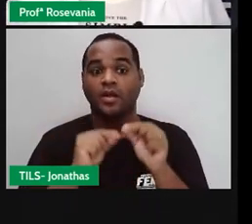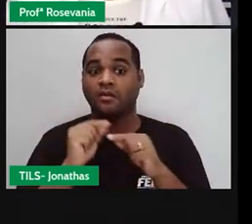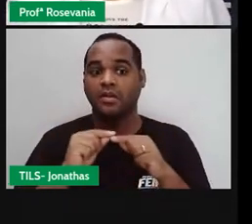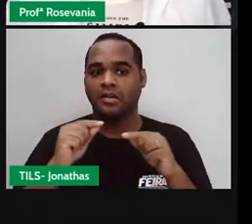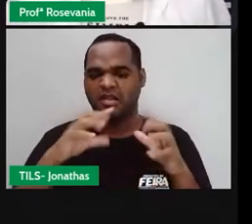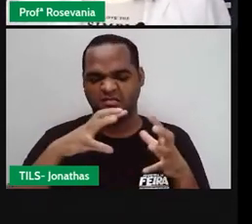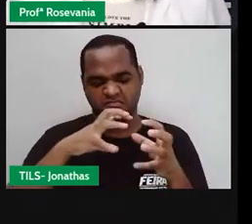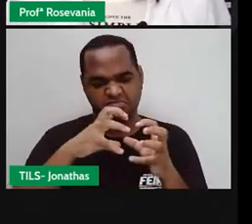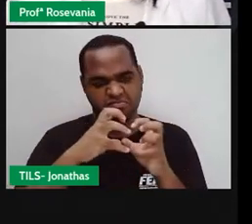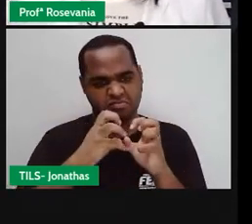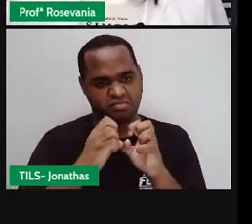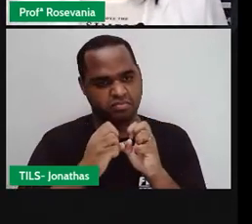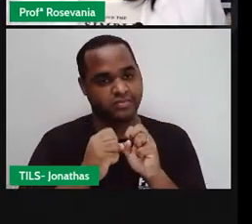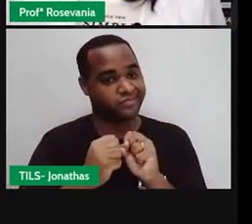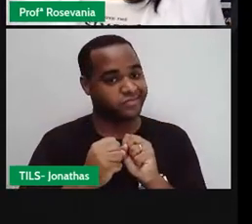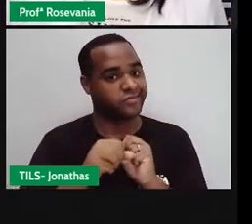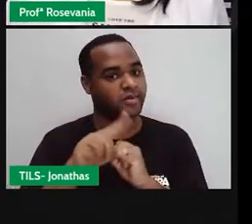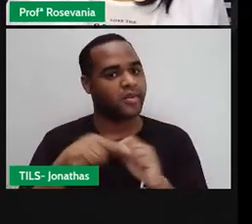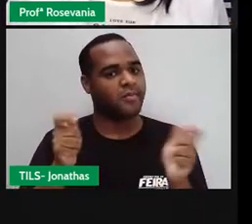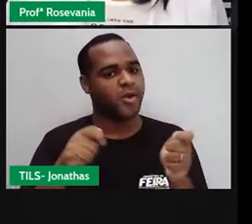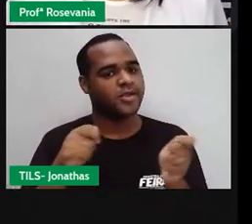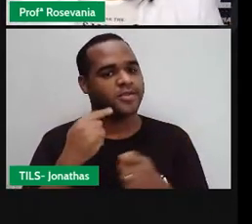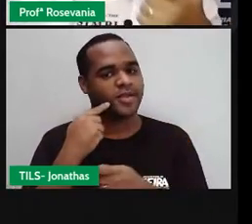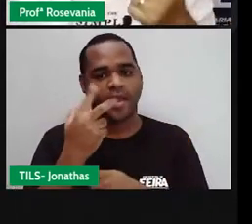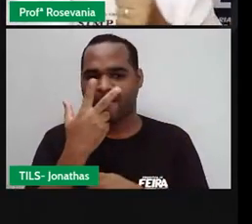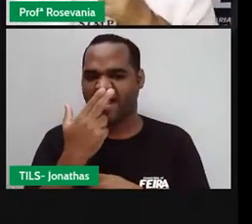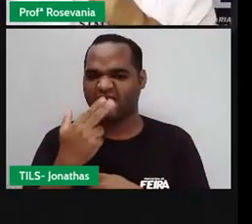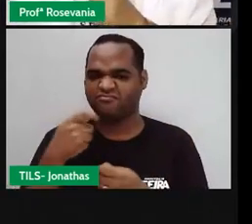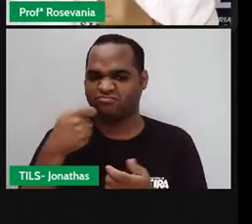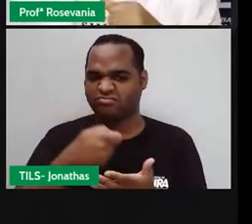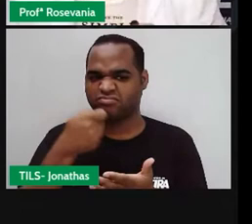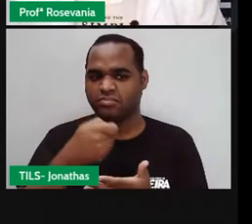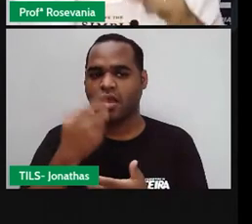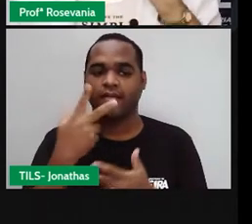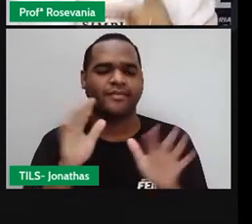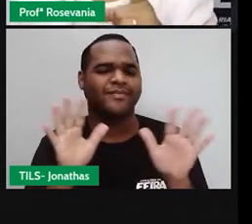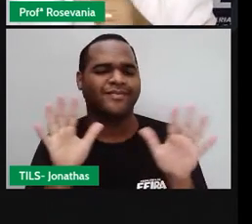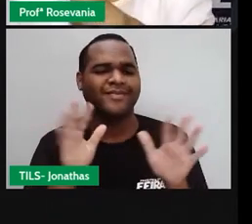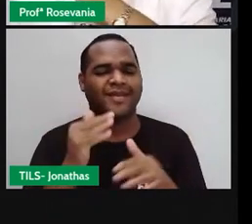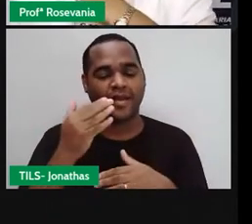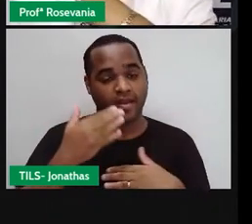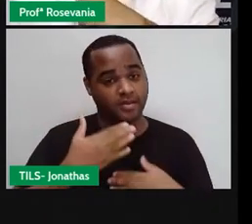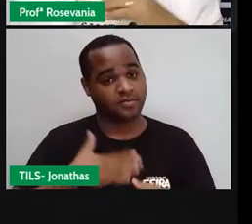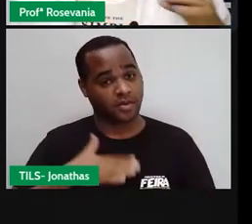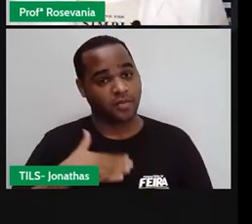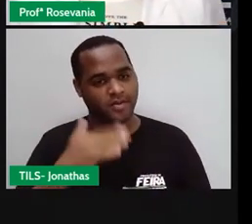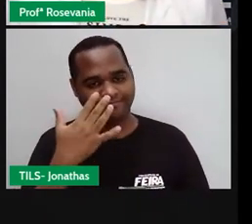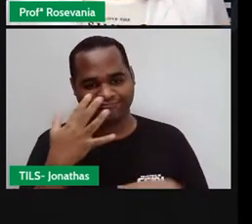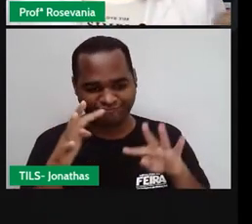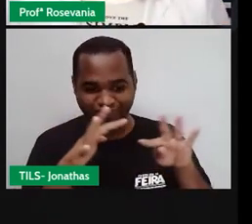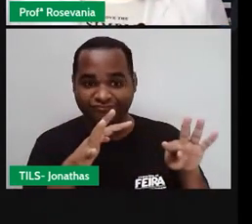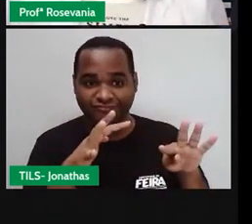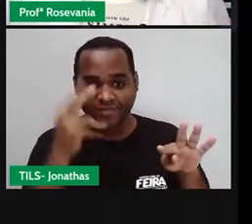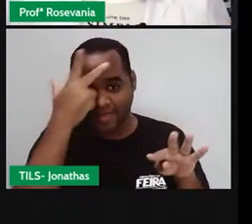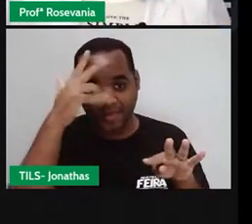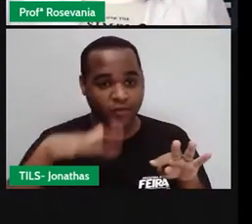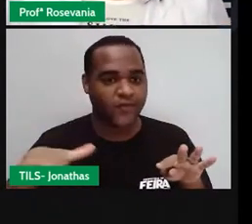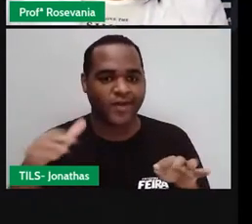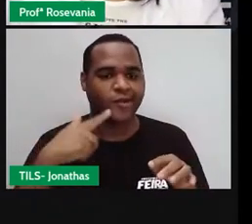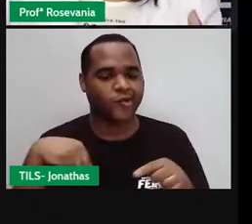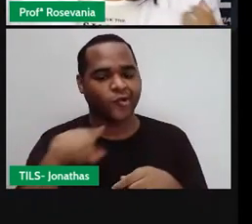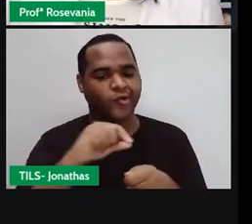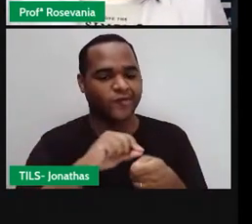né, do jeito que vocês estão observando aí. É claro que é um pouquinho de exagero, mas é para chamar a atenção de que o nós estamos fazendo não está,